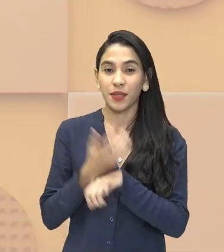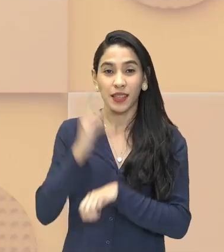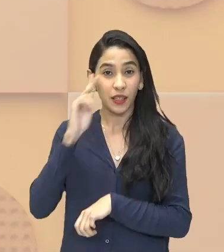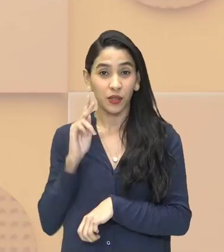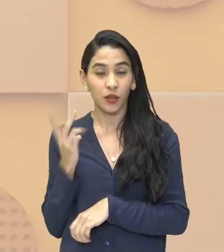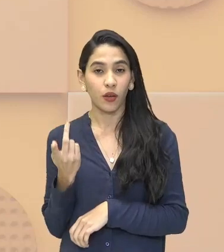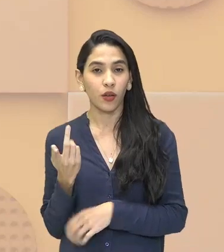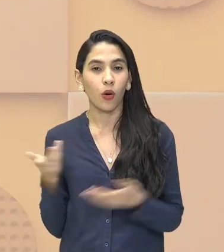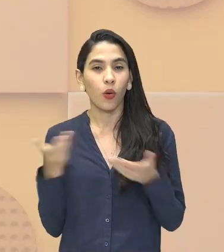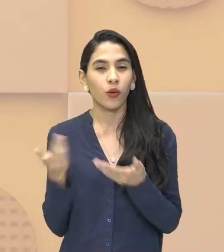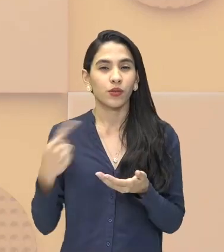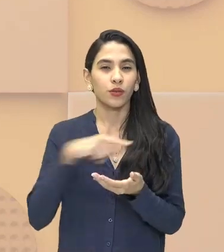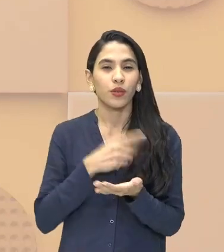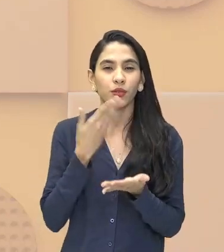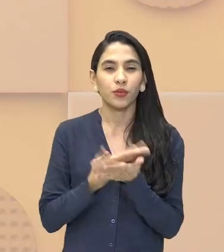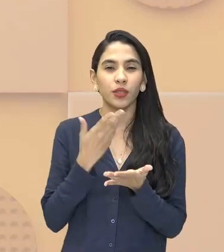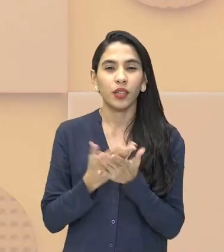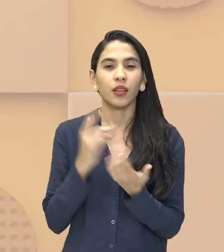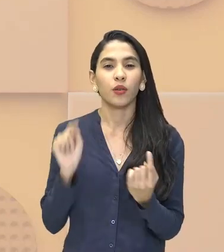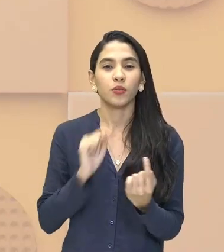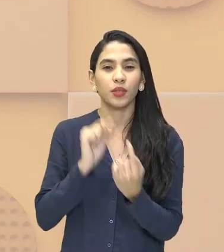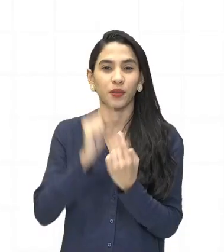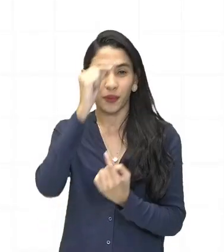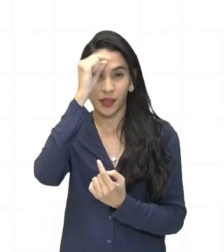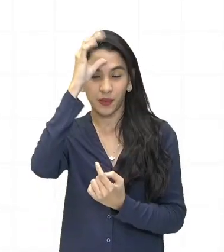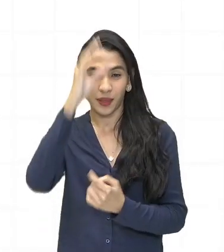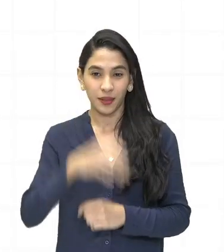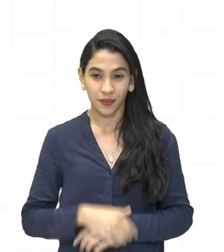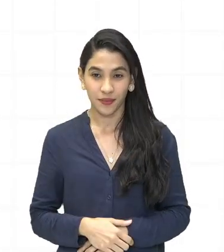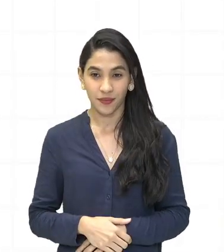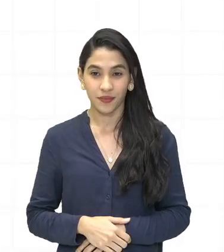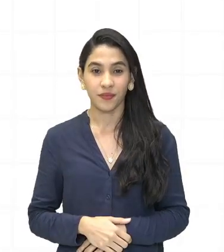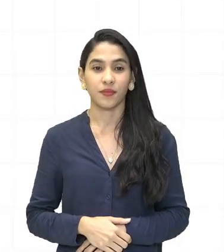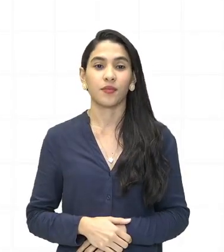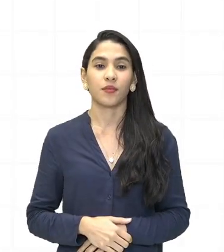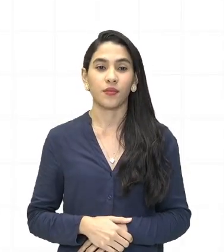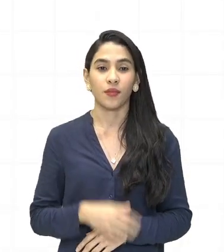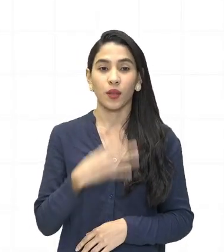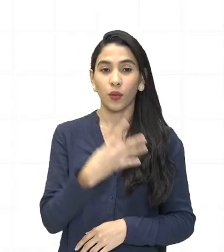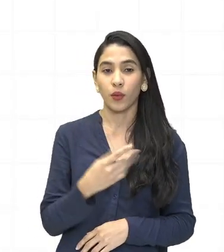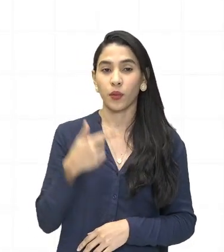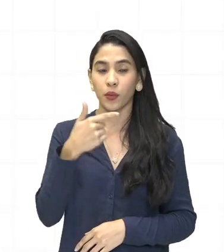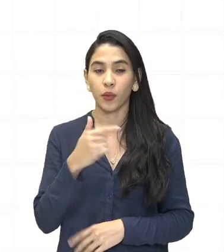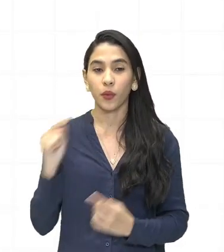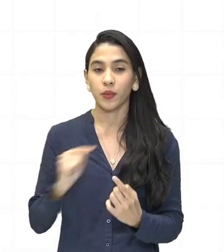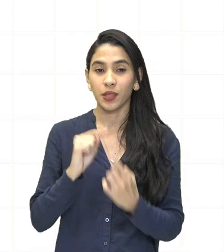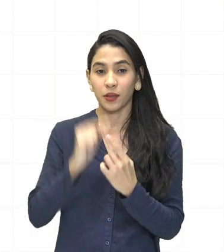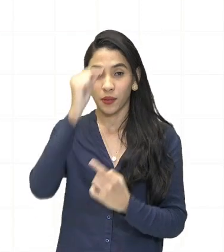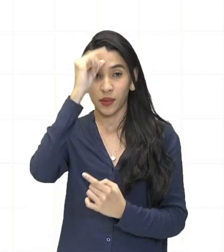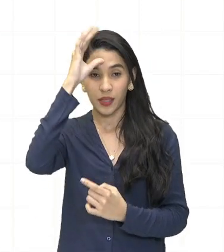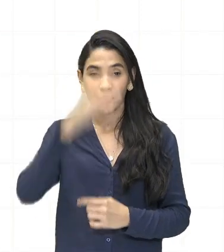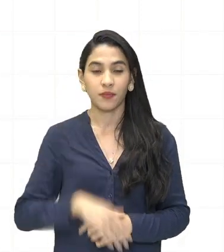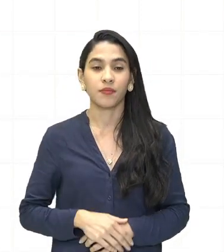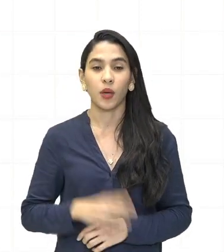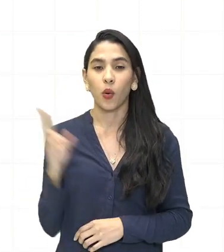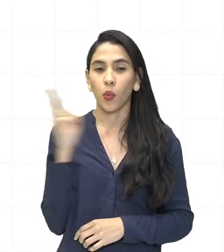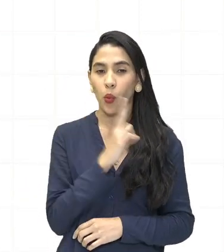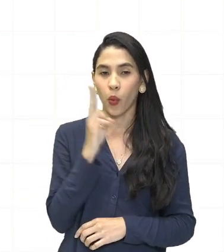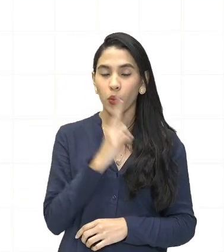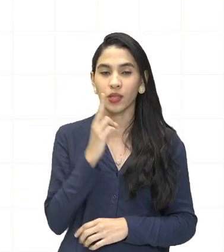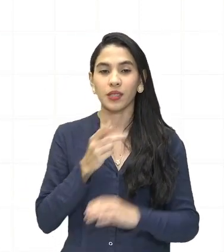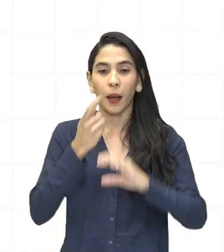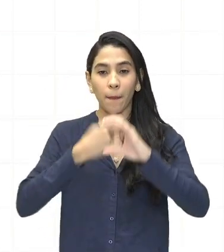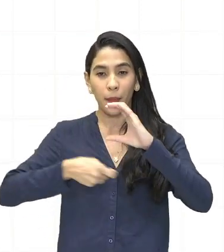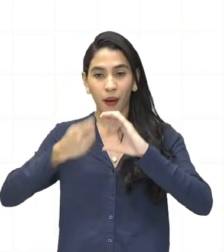vamos verificar o objeto de conhecimento desta aula. Aula 42, Objeto de Conhecimento, Emergência do